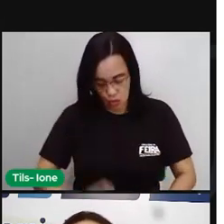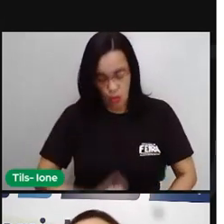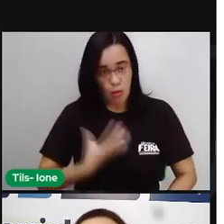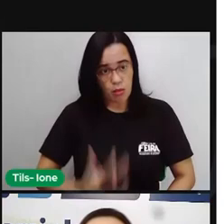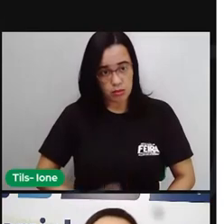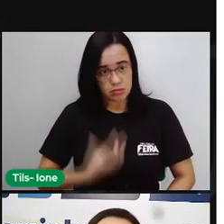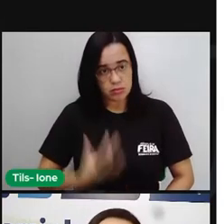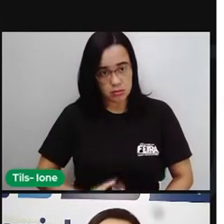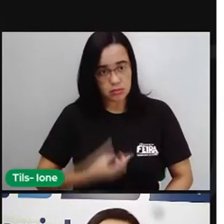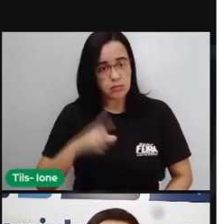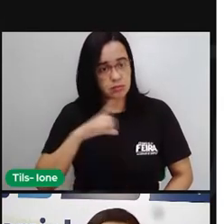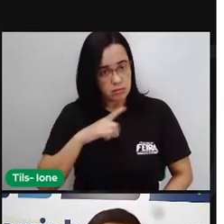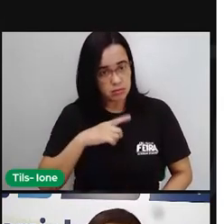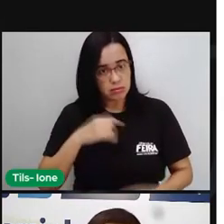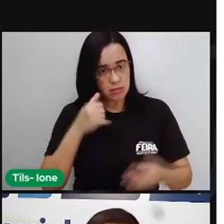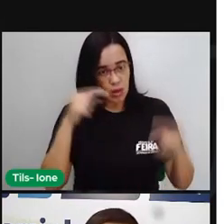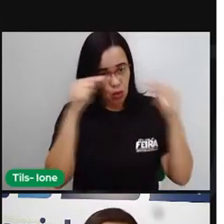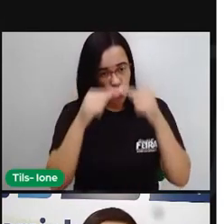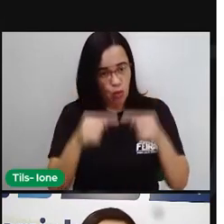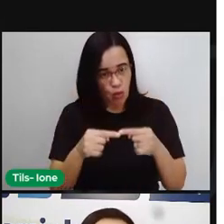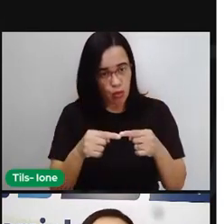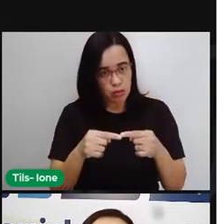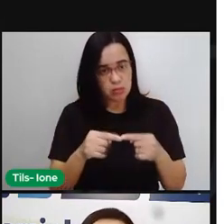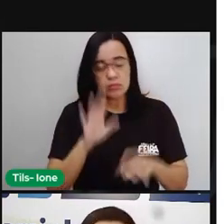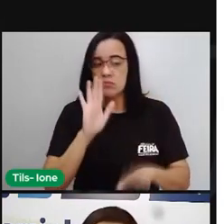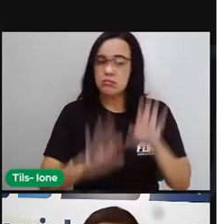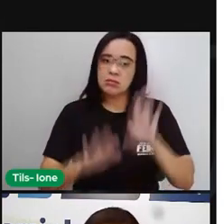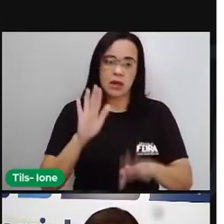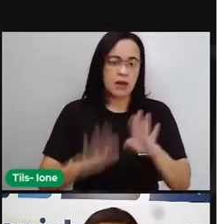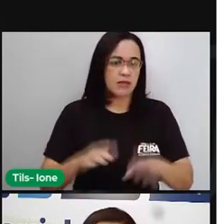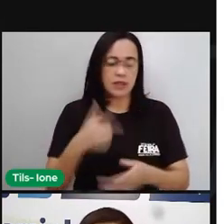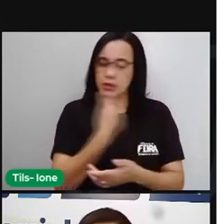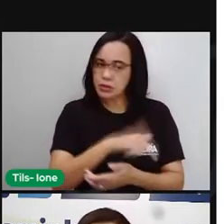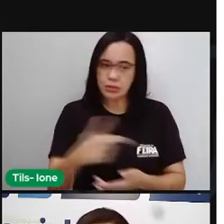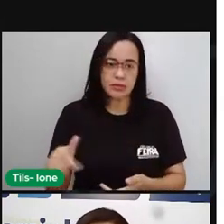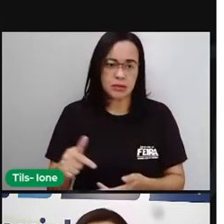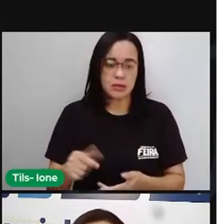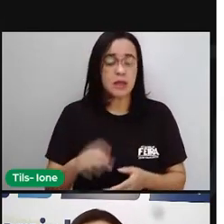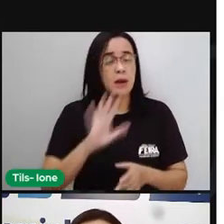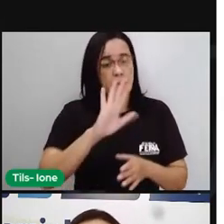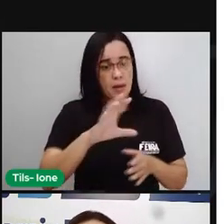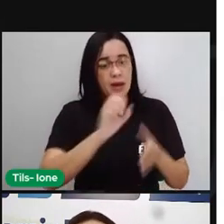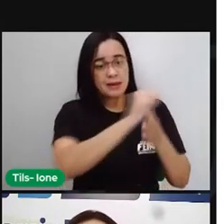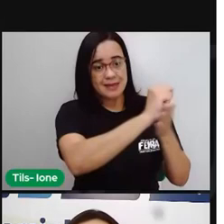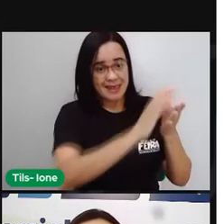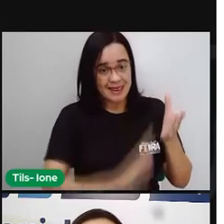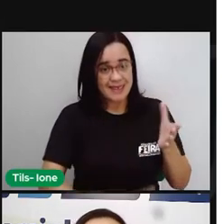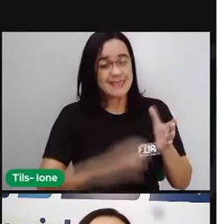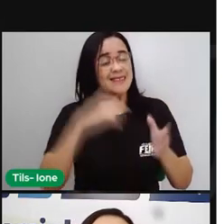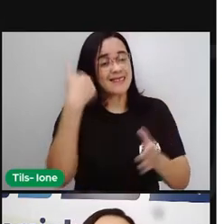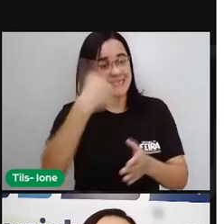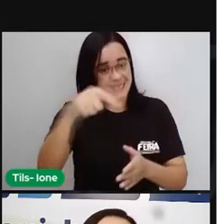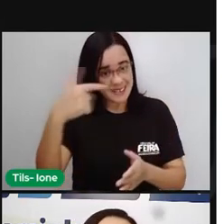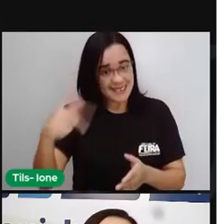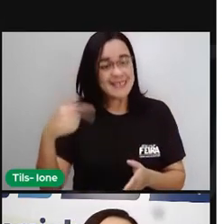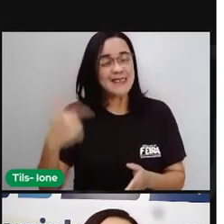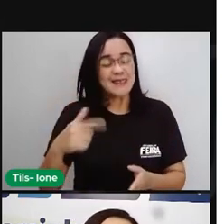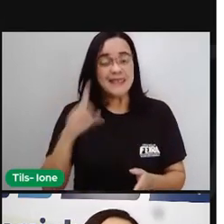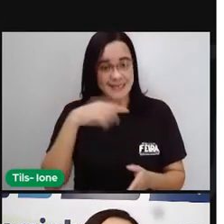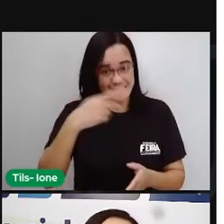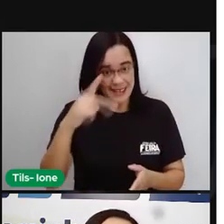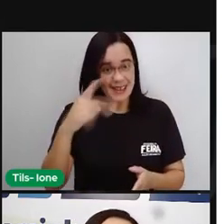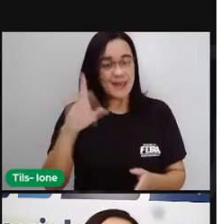poema por conta da rima não aparecer. Mas é uma característica, sim, presente aí nos textos do